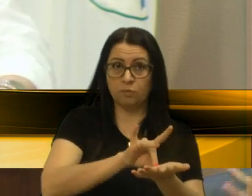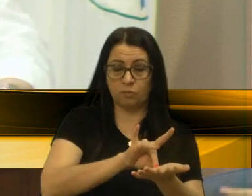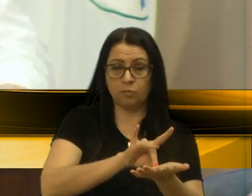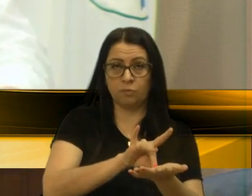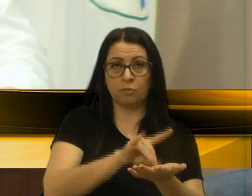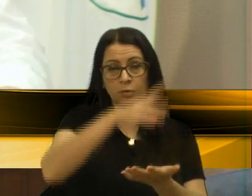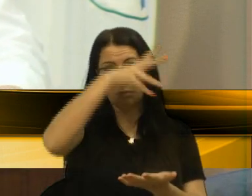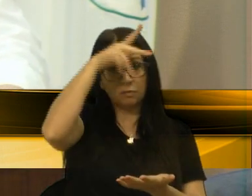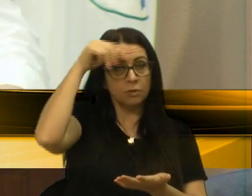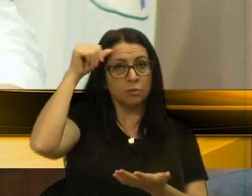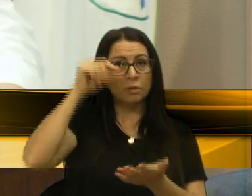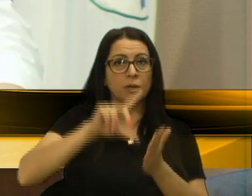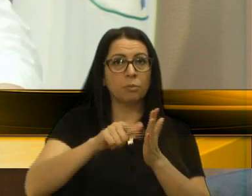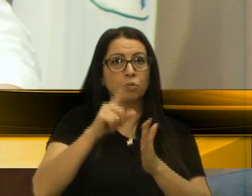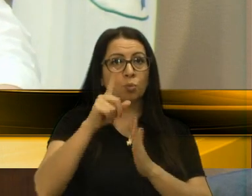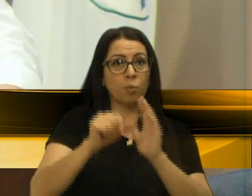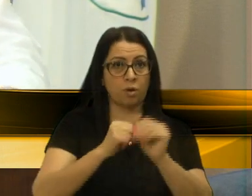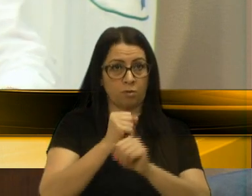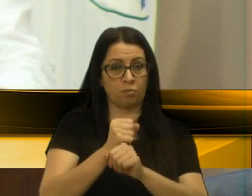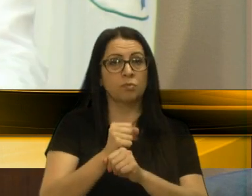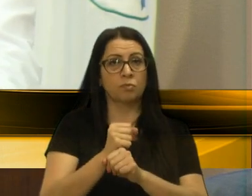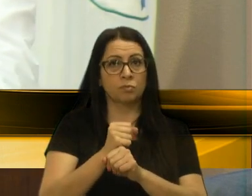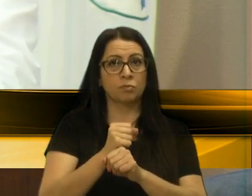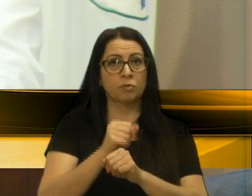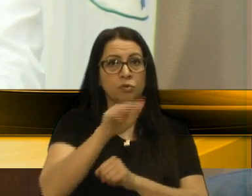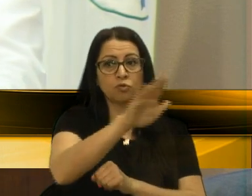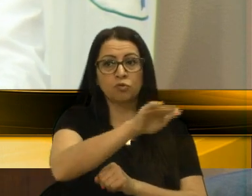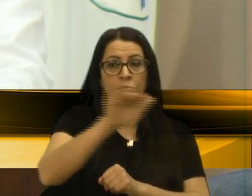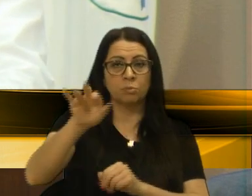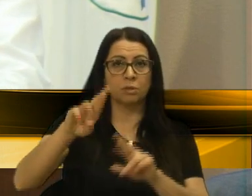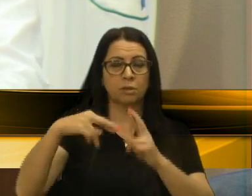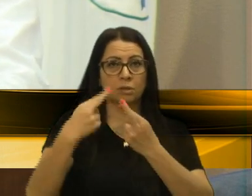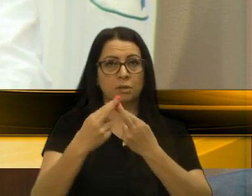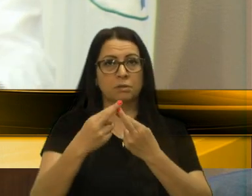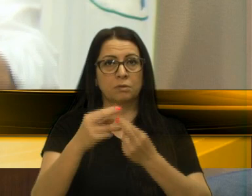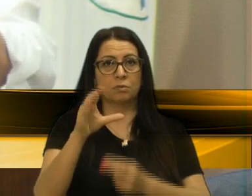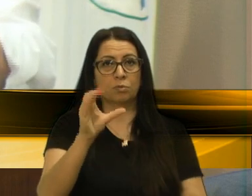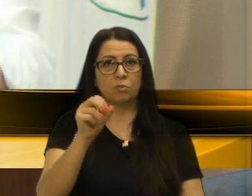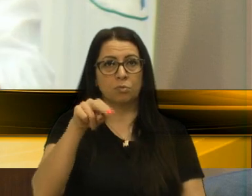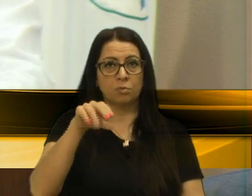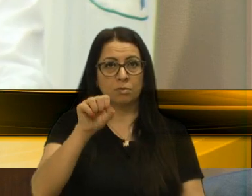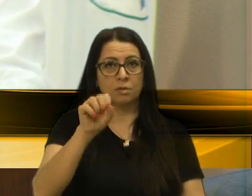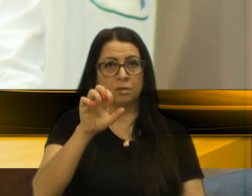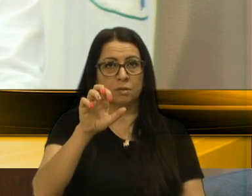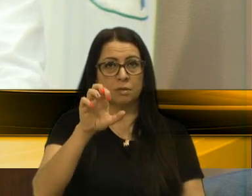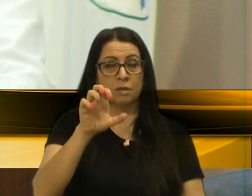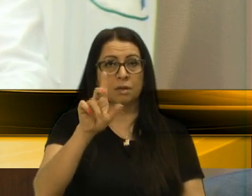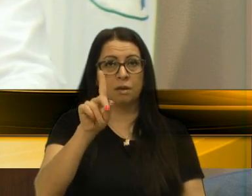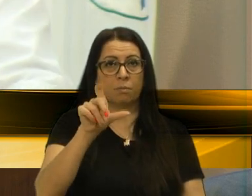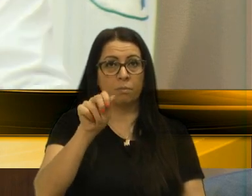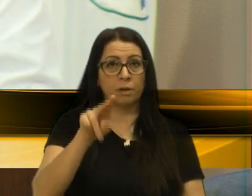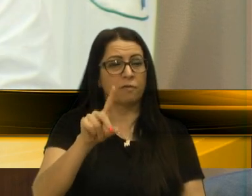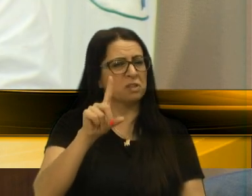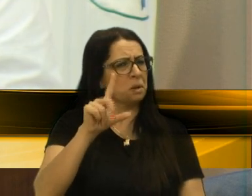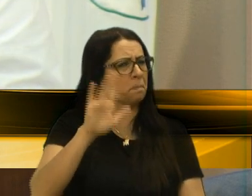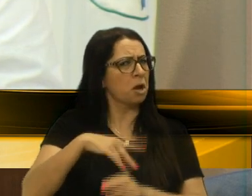a Prefeitura, depois de um ano, convocou uma reunião do Conselho Plan. Fazia mais de ano que não reunia.